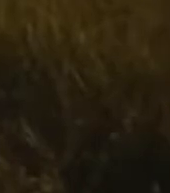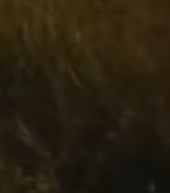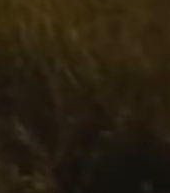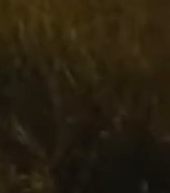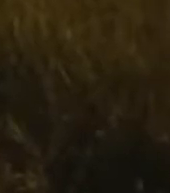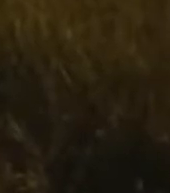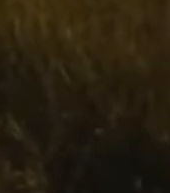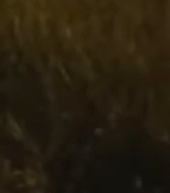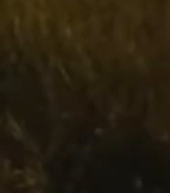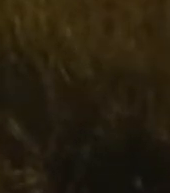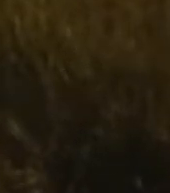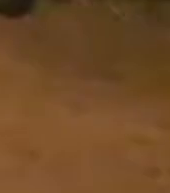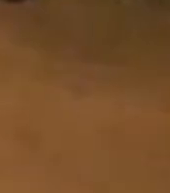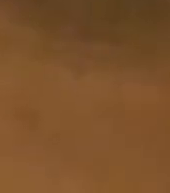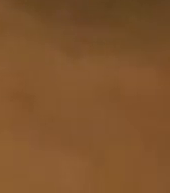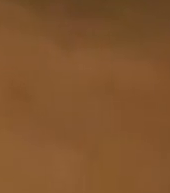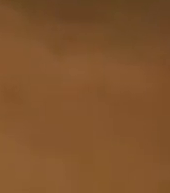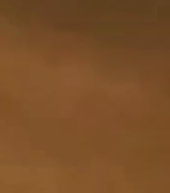e aposentado.